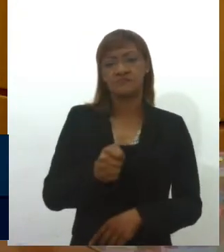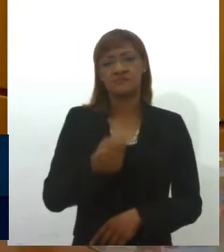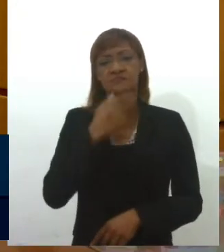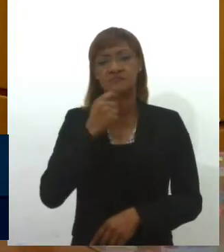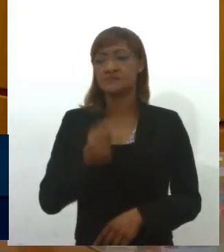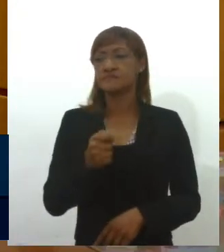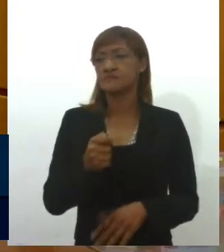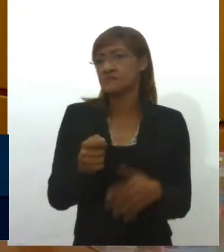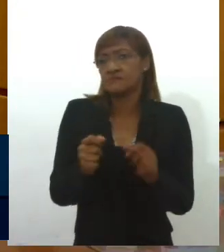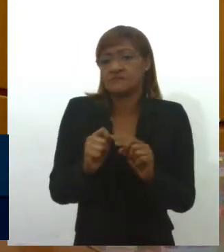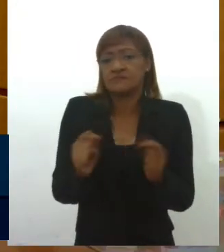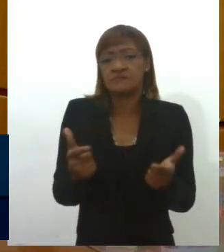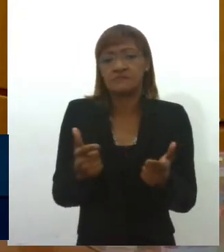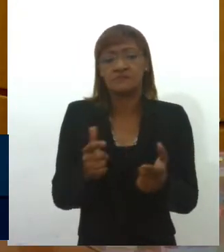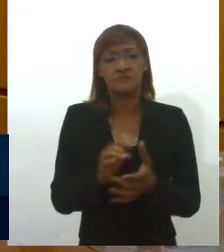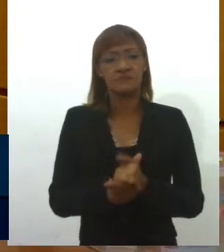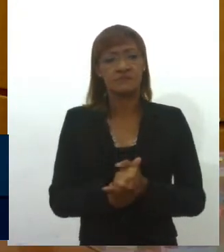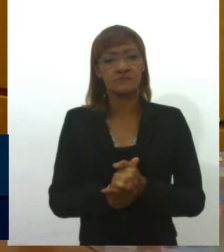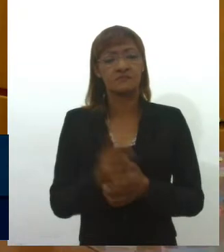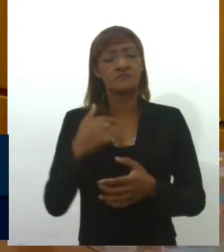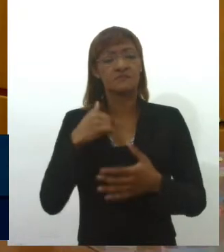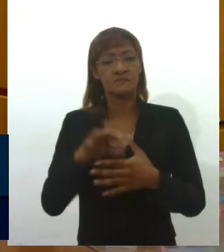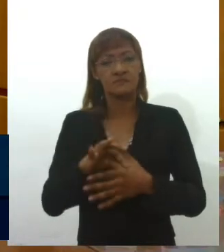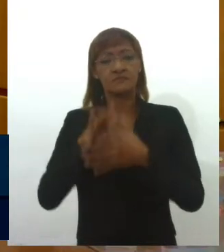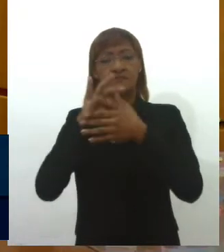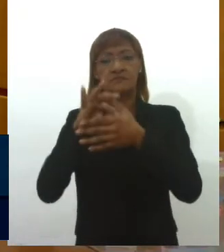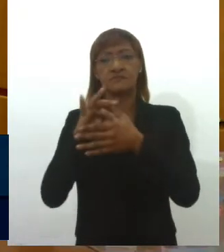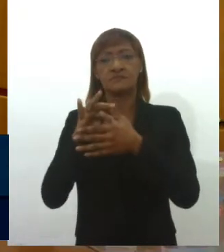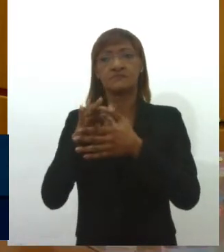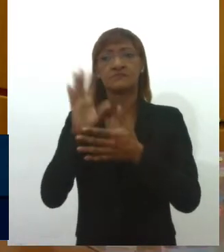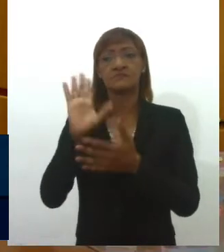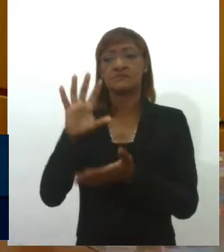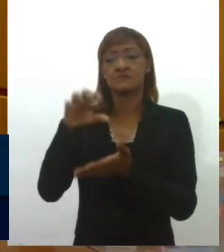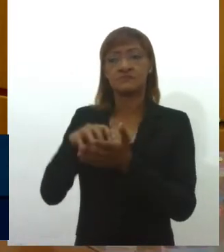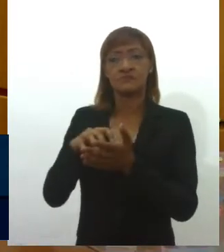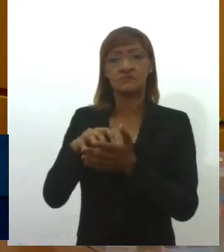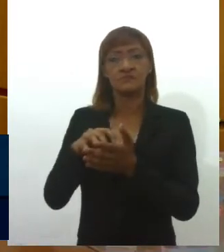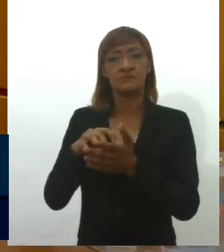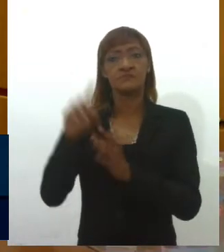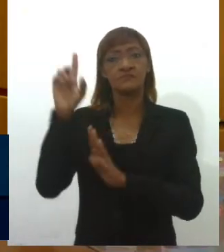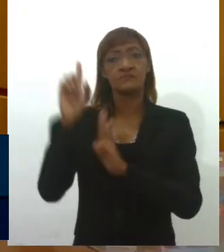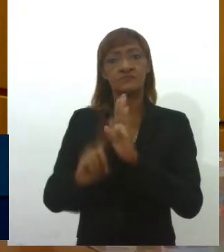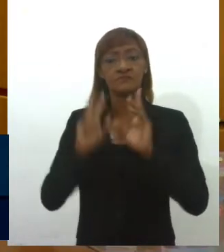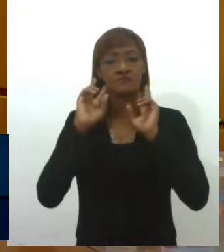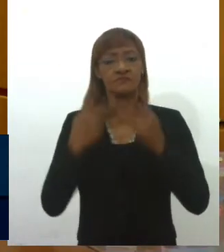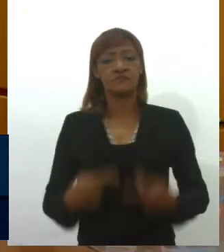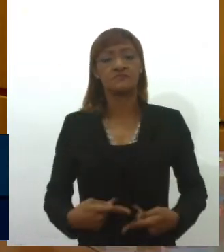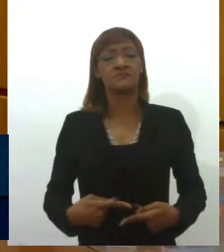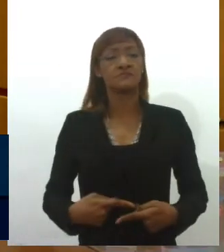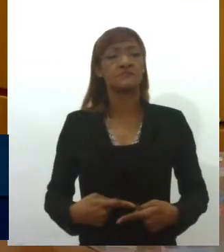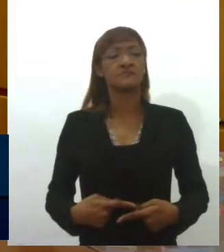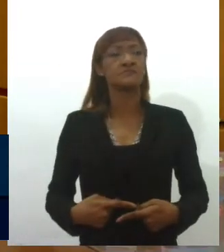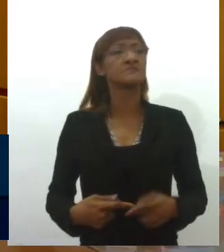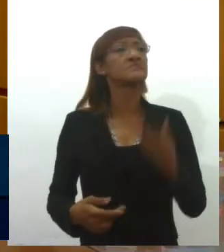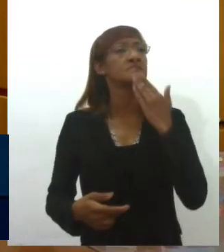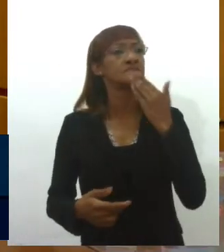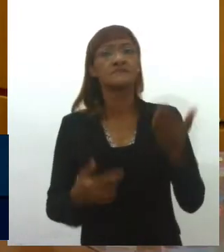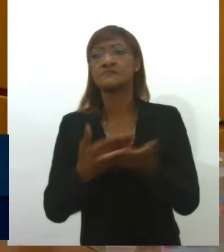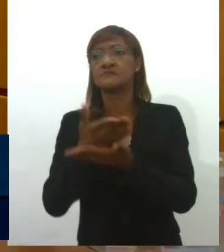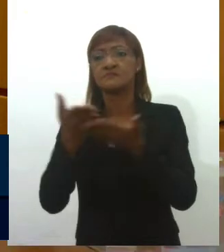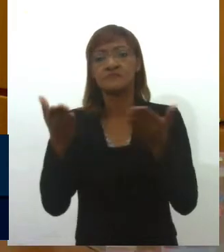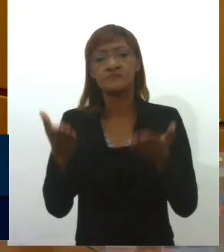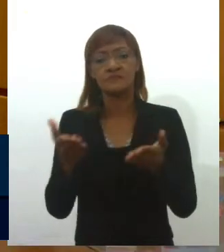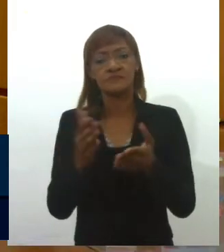claro, como militante também dos direitos humanos. E quero aqui apelar para todos aqueles que têm,